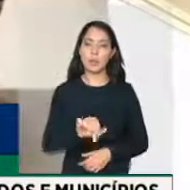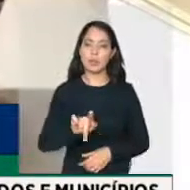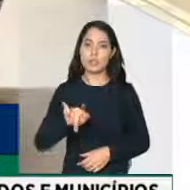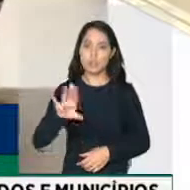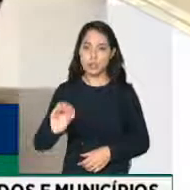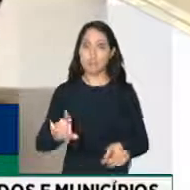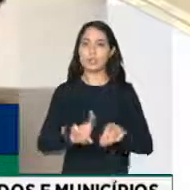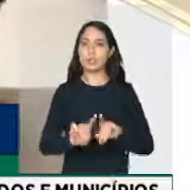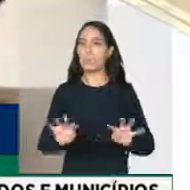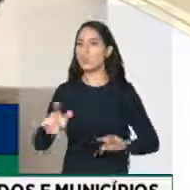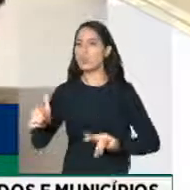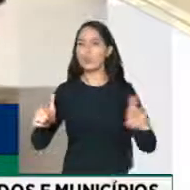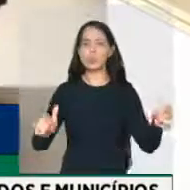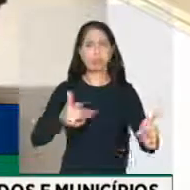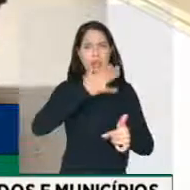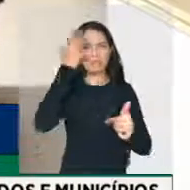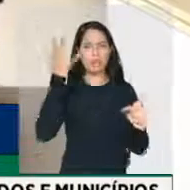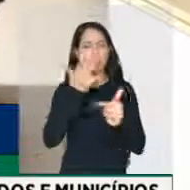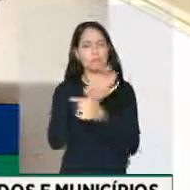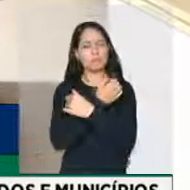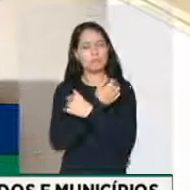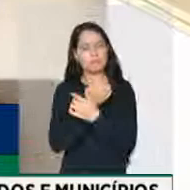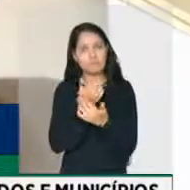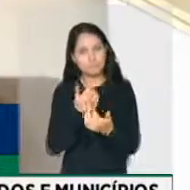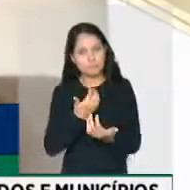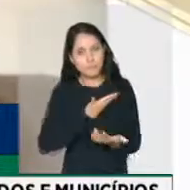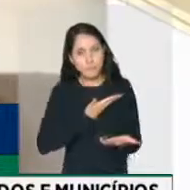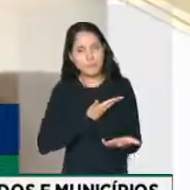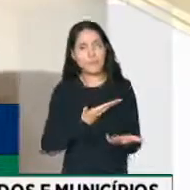abraço a todos os companheiros do Congresso Nacional. Solidariedade encaminha-se.